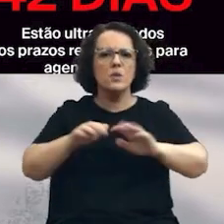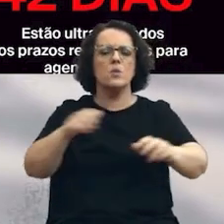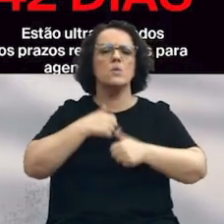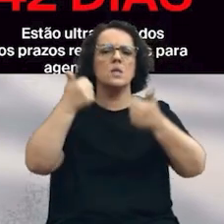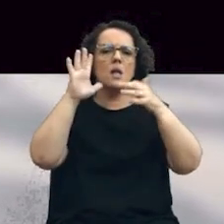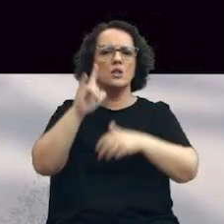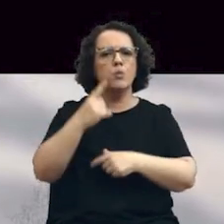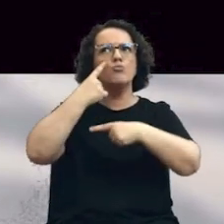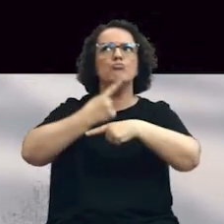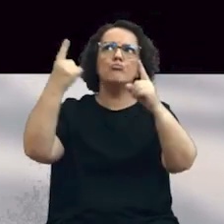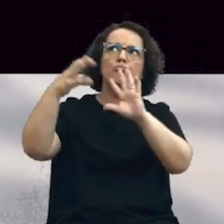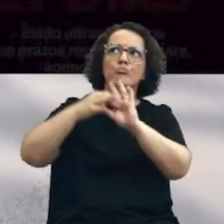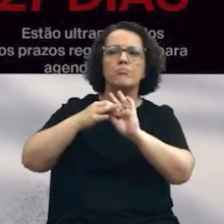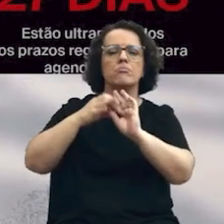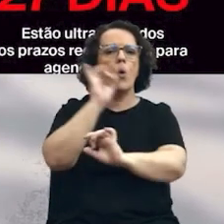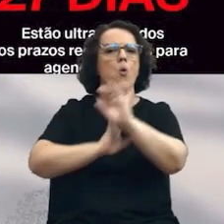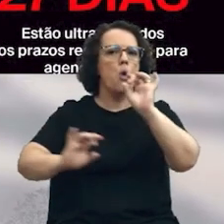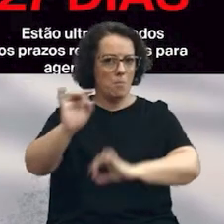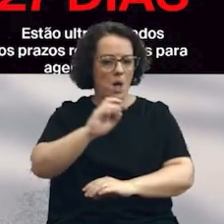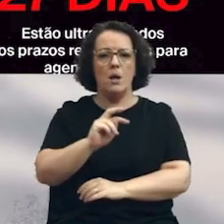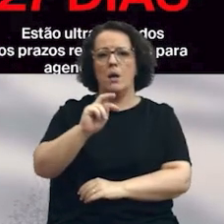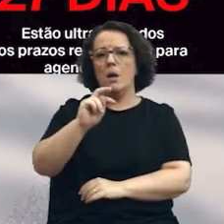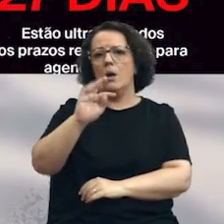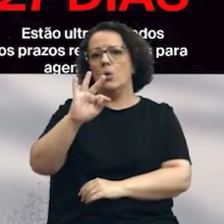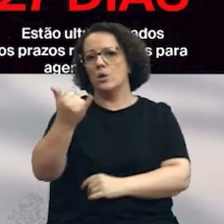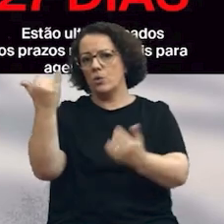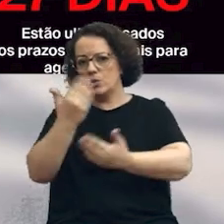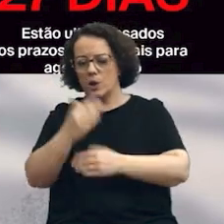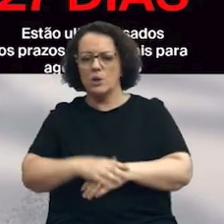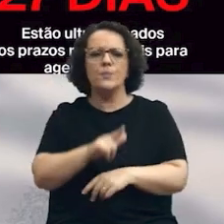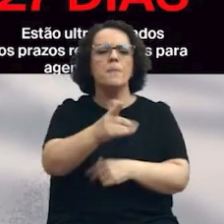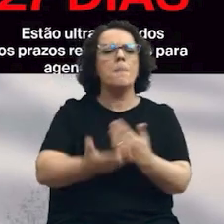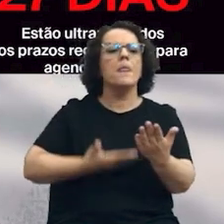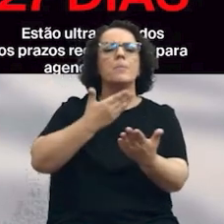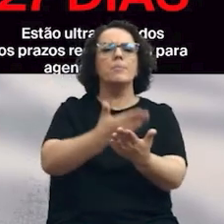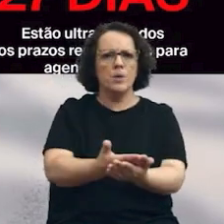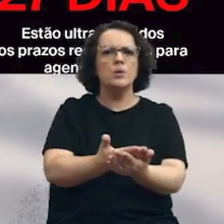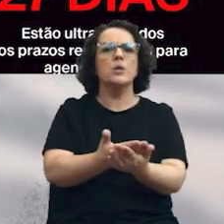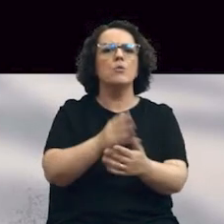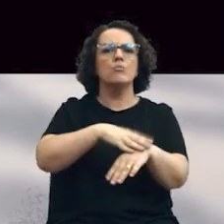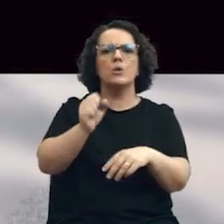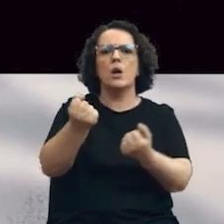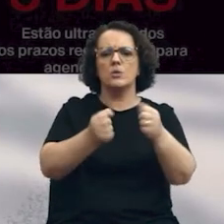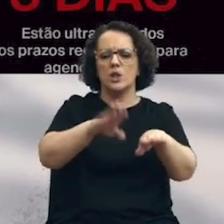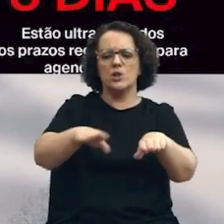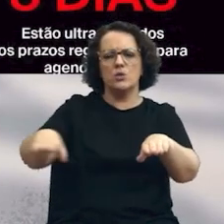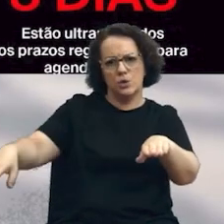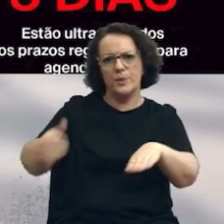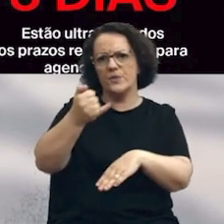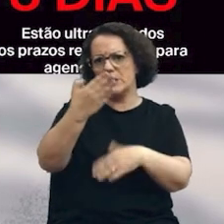às instituições europeias, 42 dias. Proposta de suspensão dos créditos de construção, por déficit de estacionamento, 27 dias.